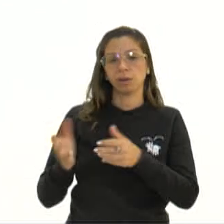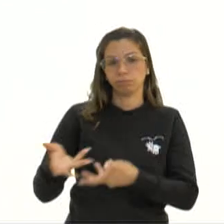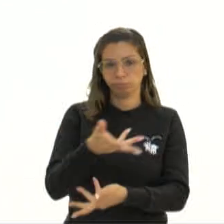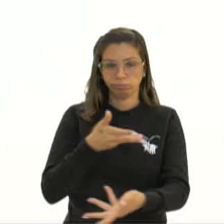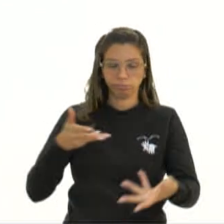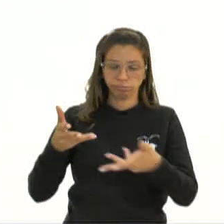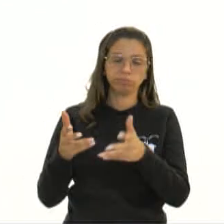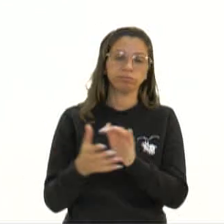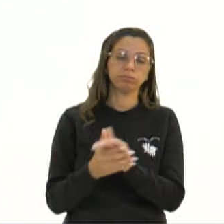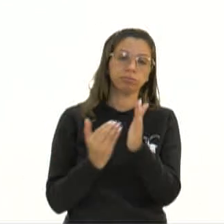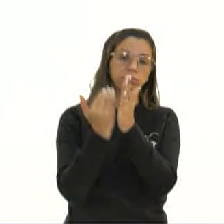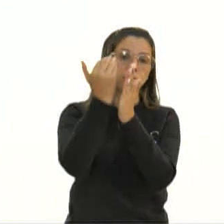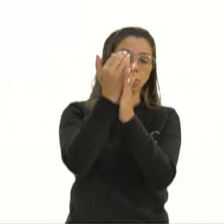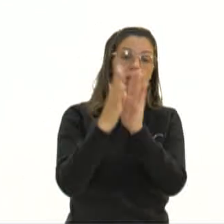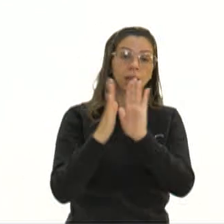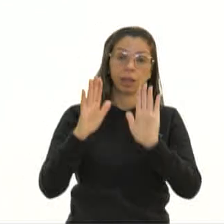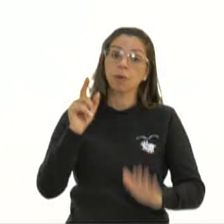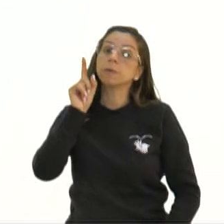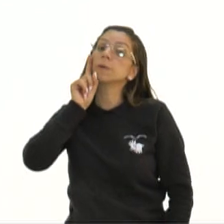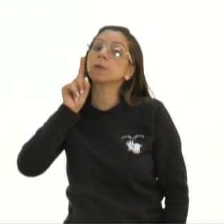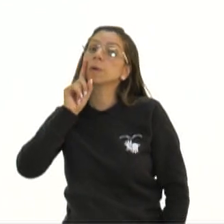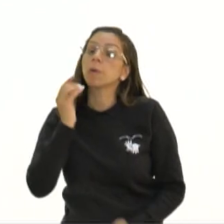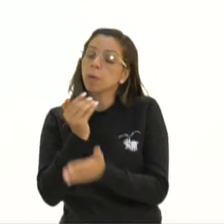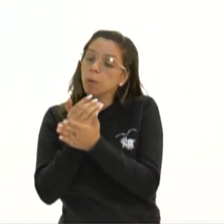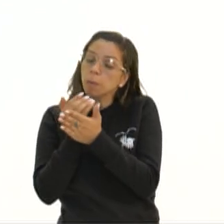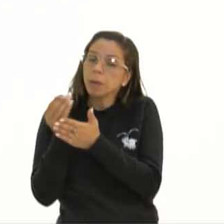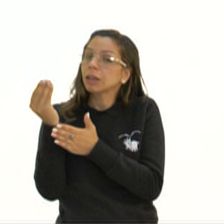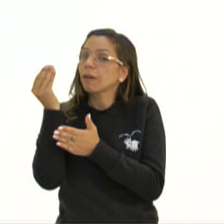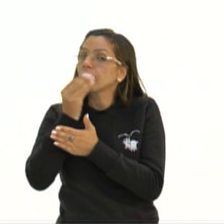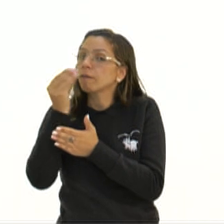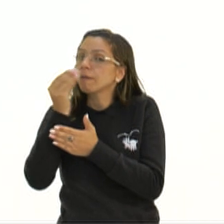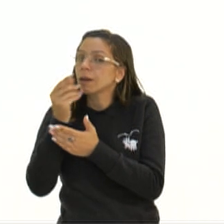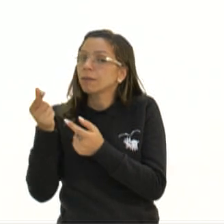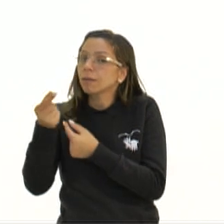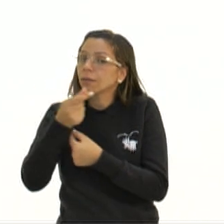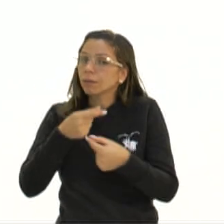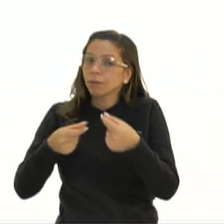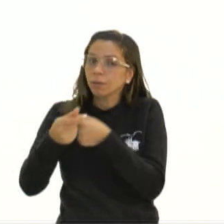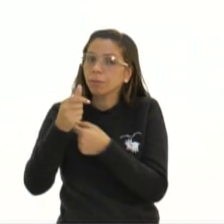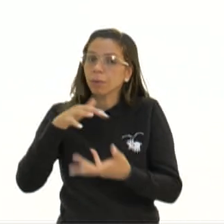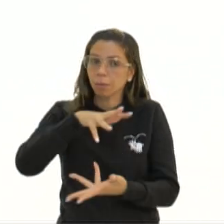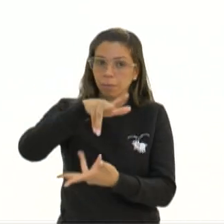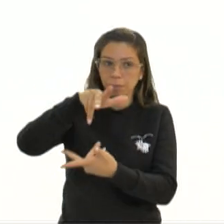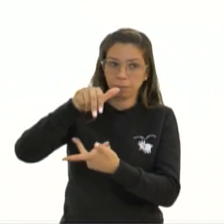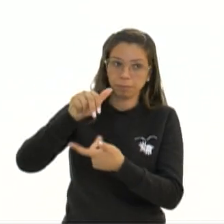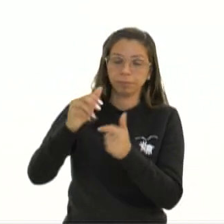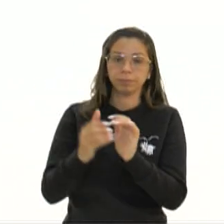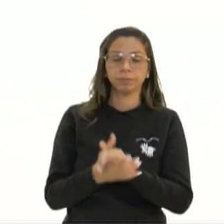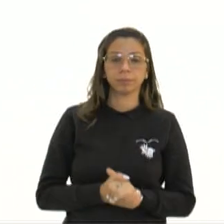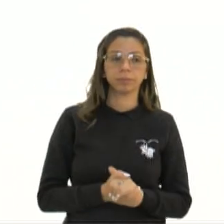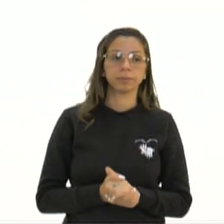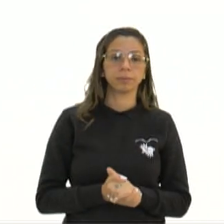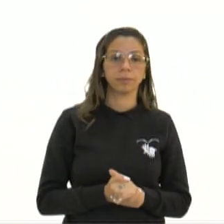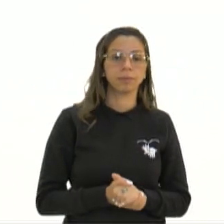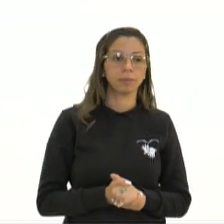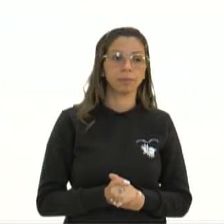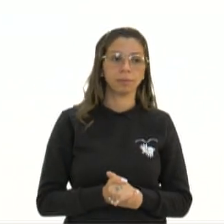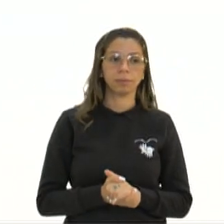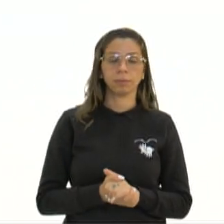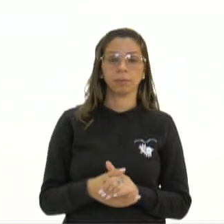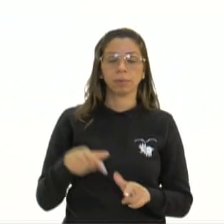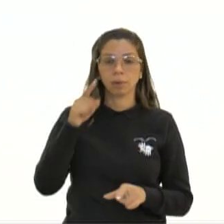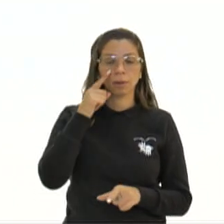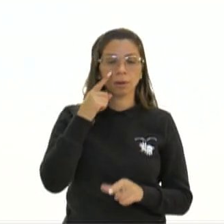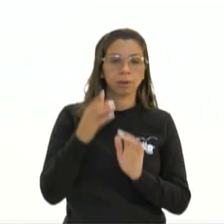isso faz com que os Estados Unidos venham perdendo espaço na economia mundial. Pra vocês terem uma ideia, tem uma linha do